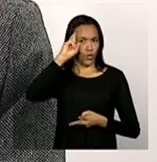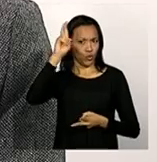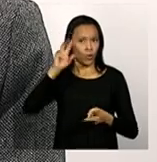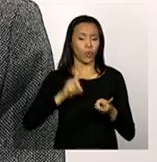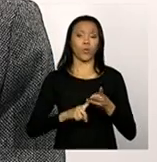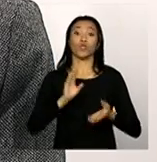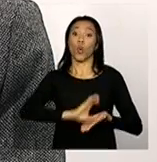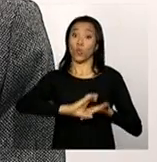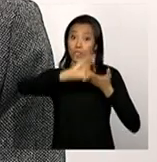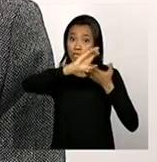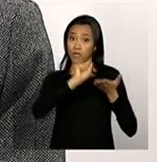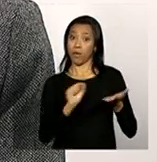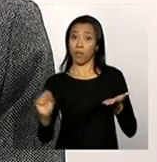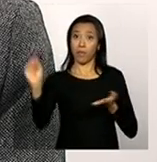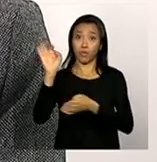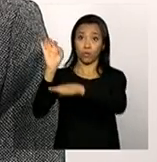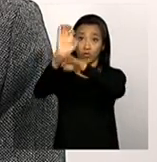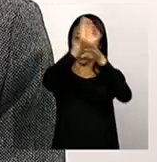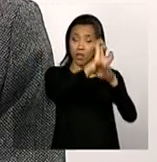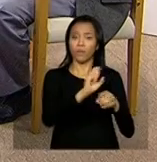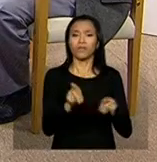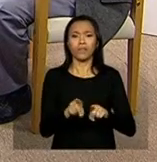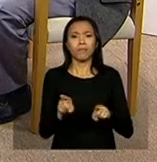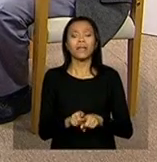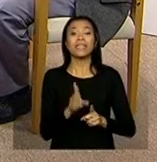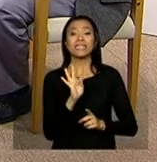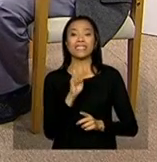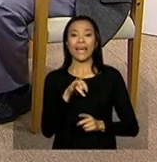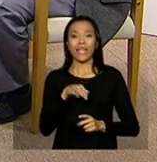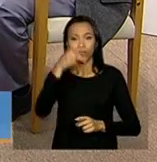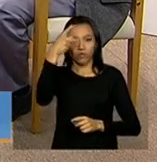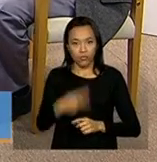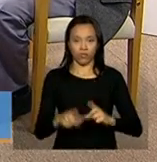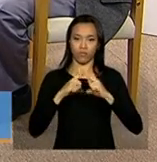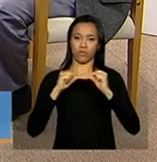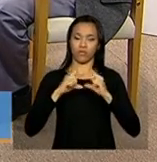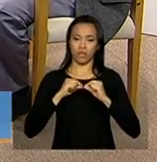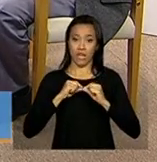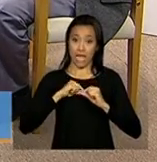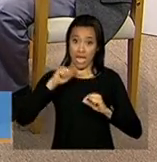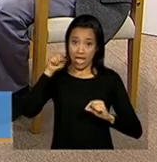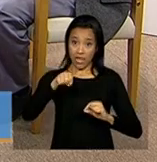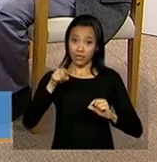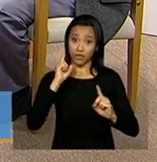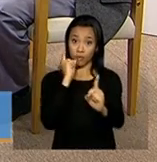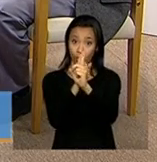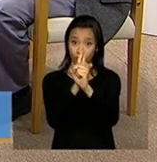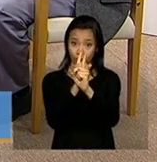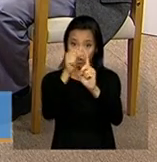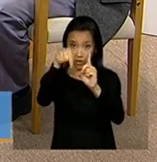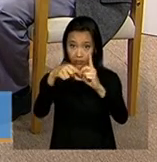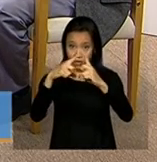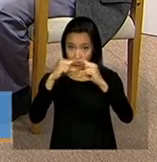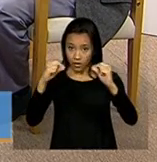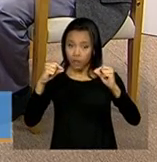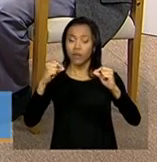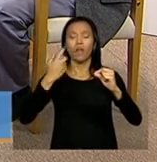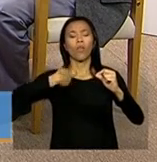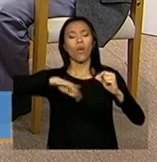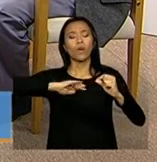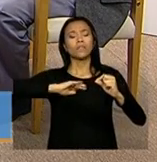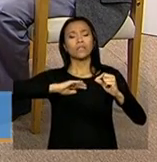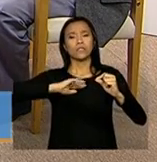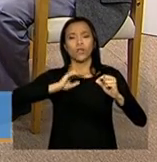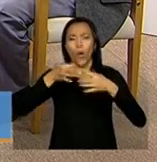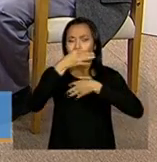conselhos estaduais e também técnicos federais. Este momento do encontro, a gente reflete,